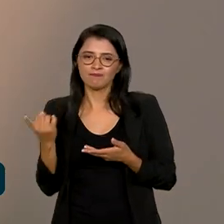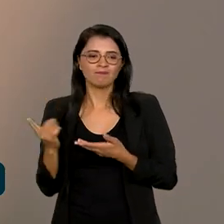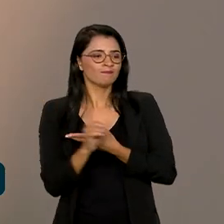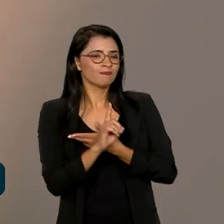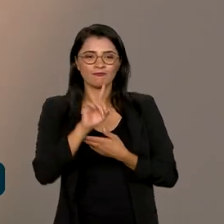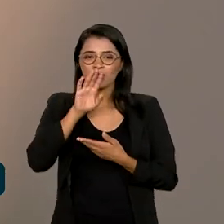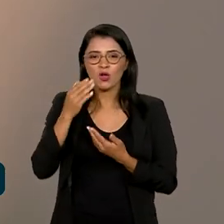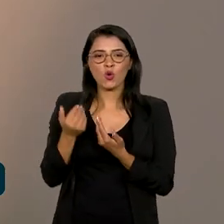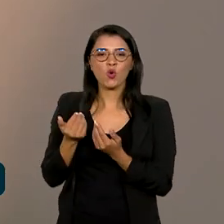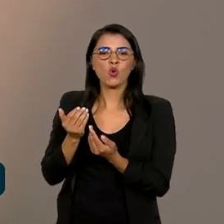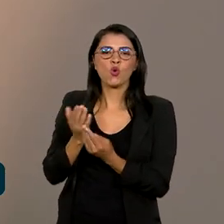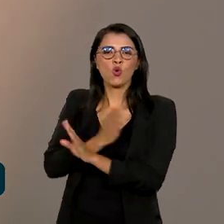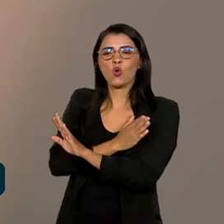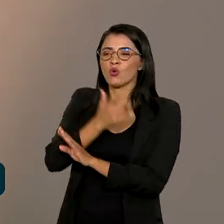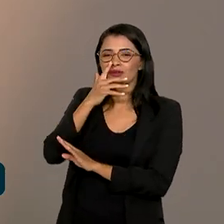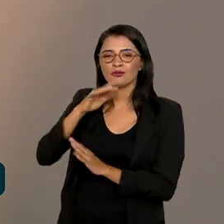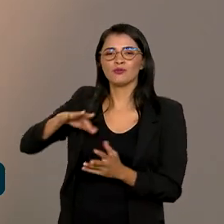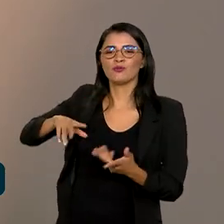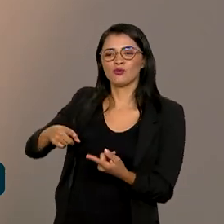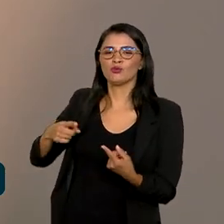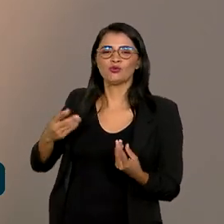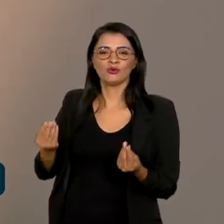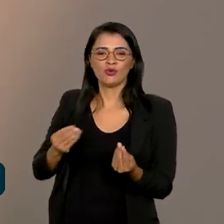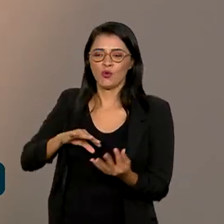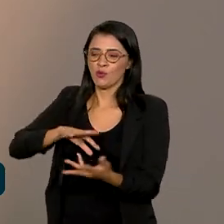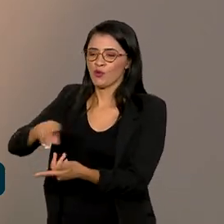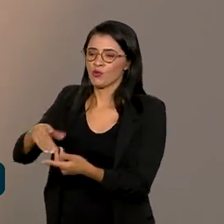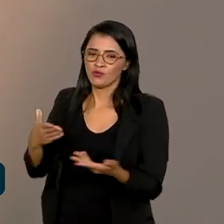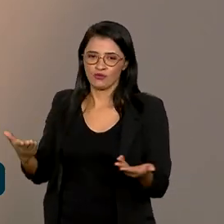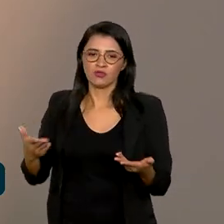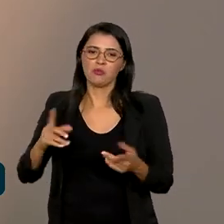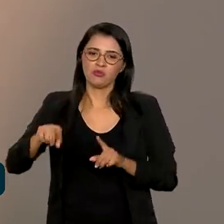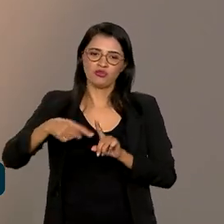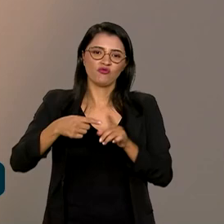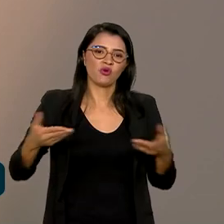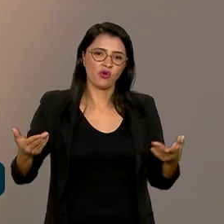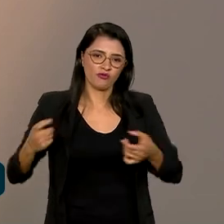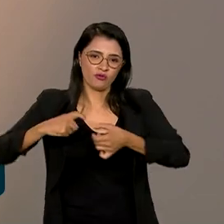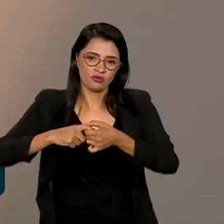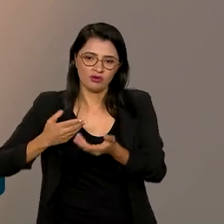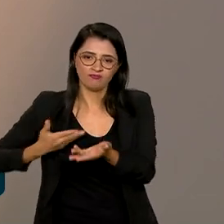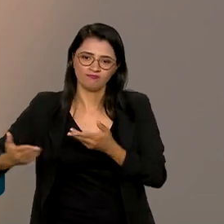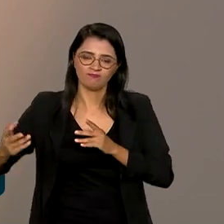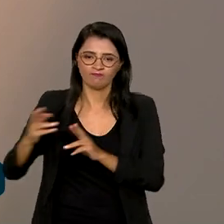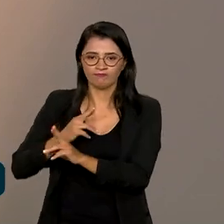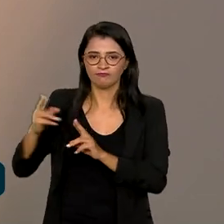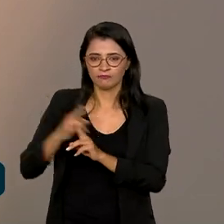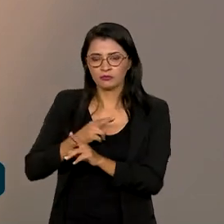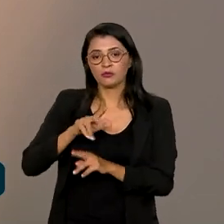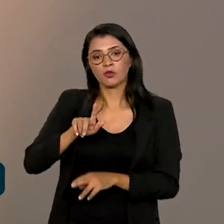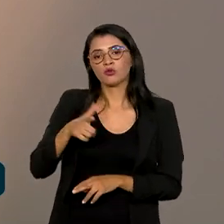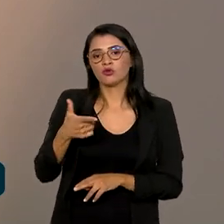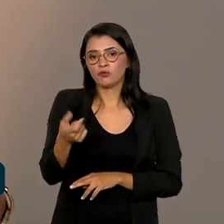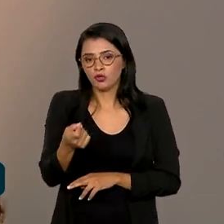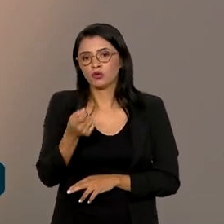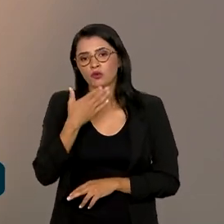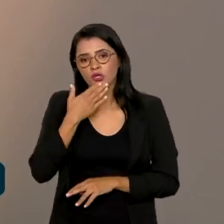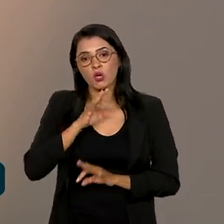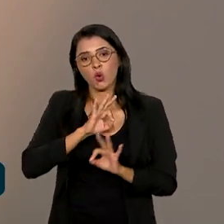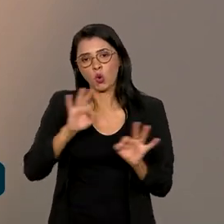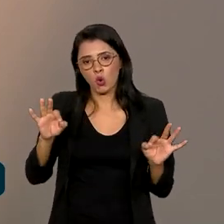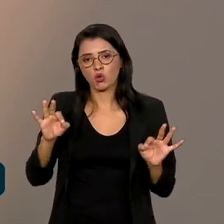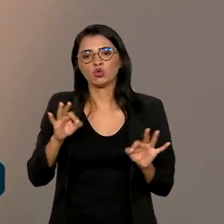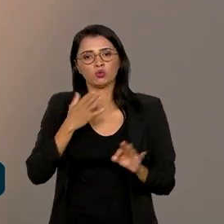então, está sendo muito positivo. O G20 para o ano vai ser muito potente para o Brasil, porque é um evento que